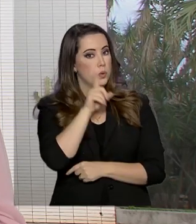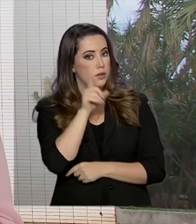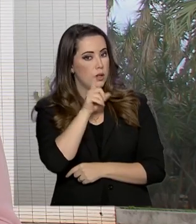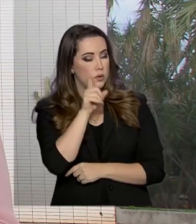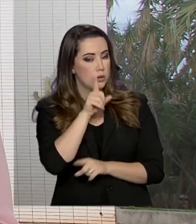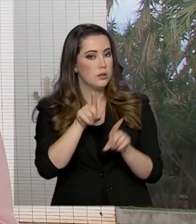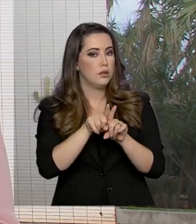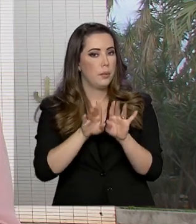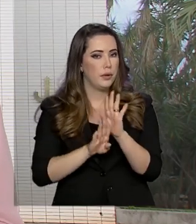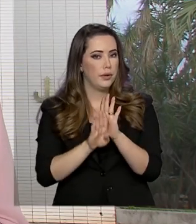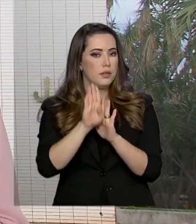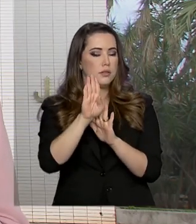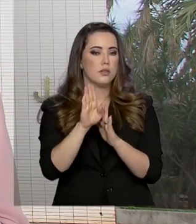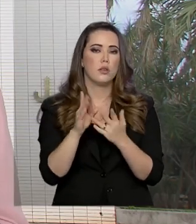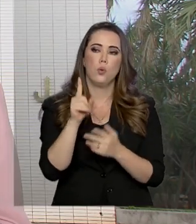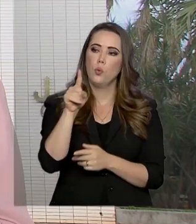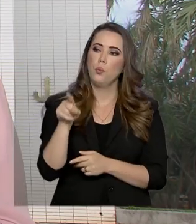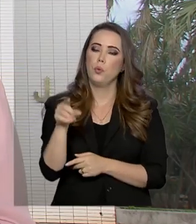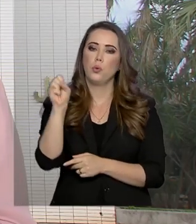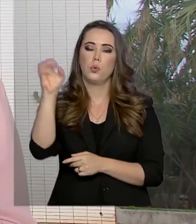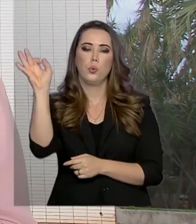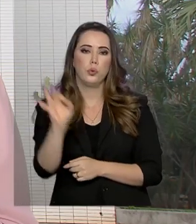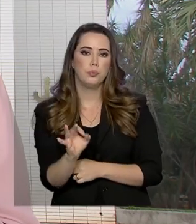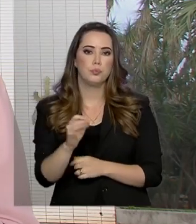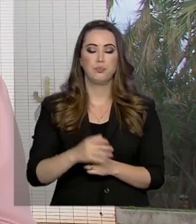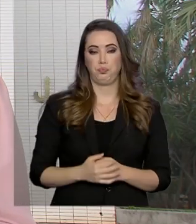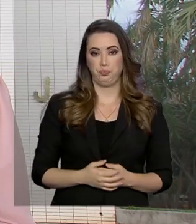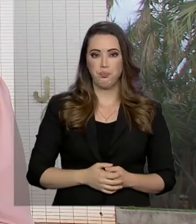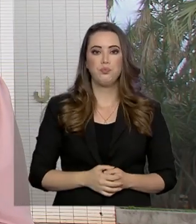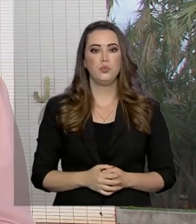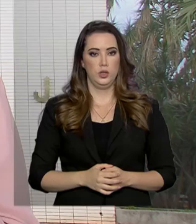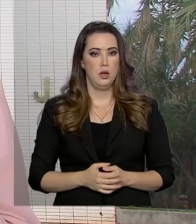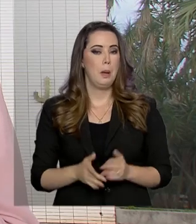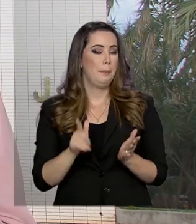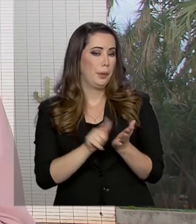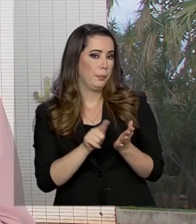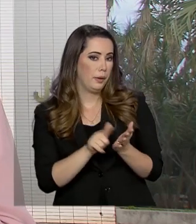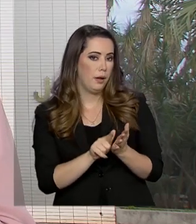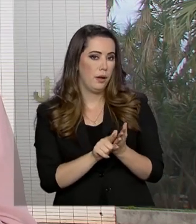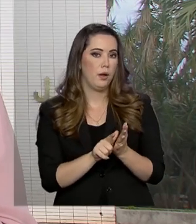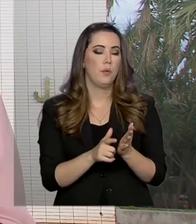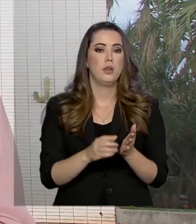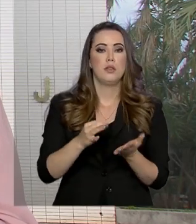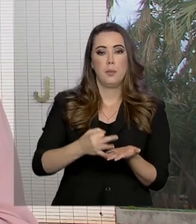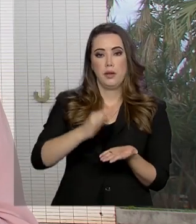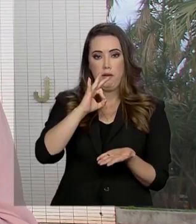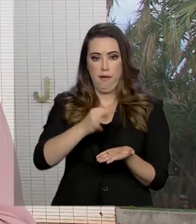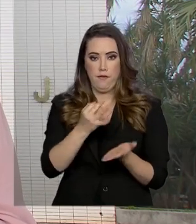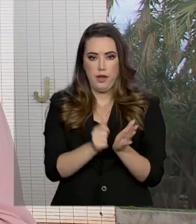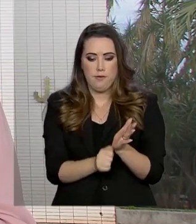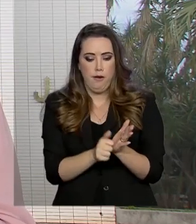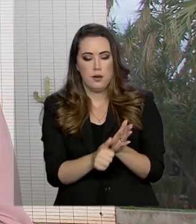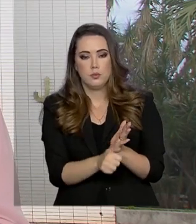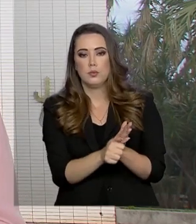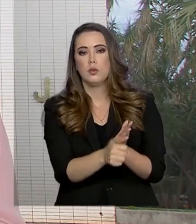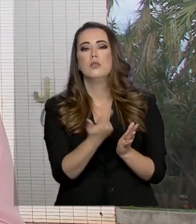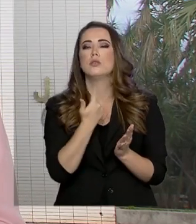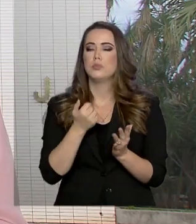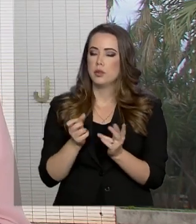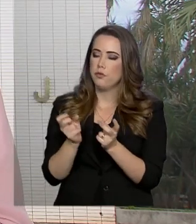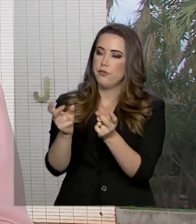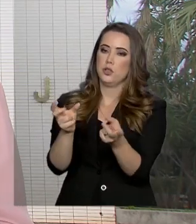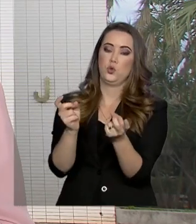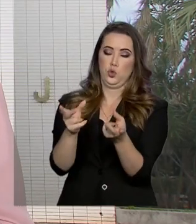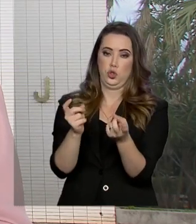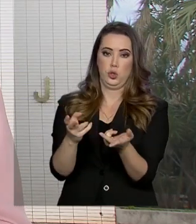também tiveram crescimento, 1,8%. Celulose e café em grãos estão entre os produtos mais exportados pelo